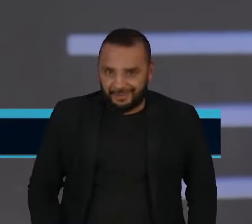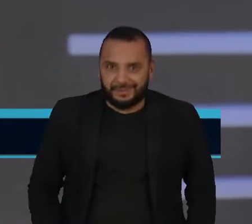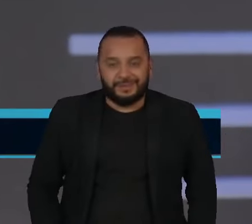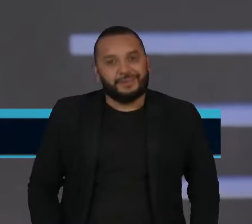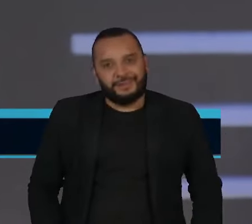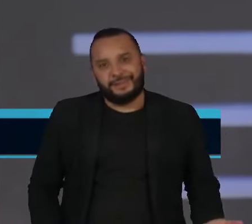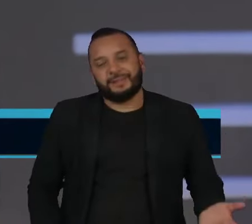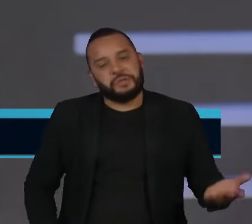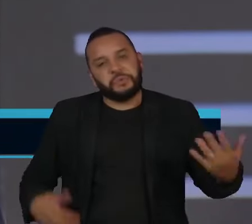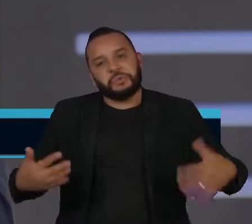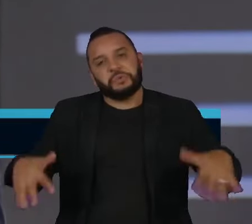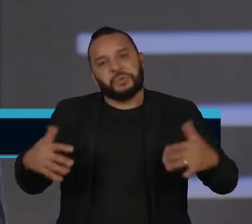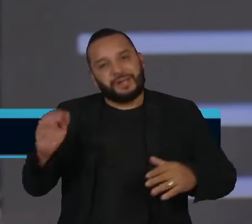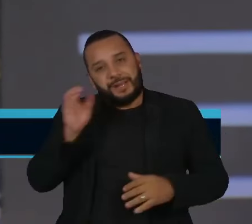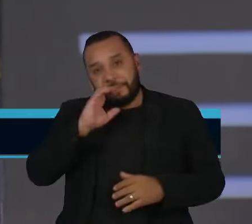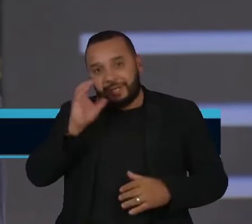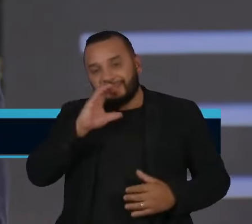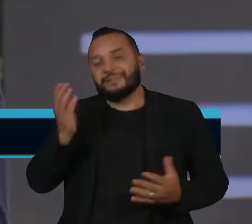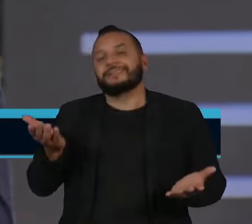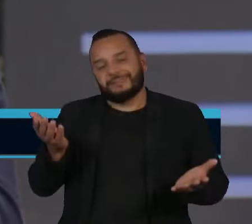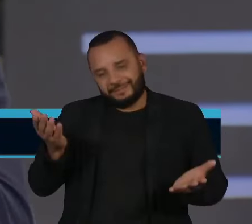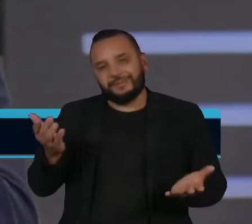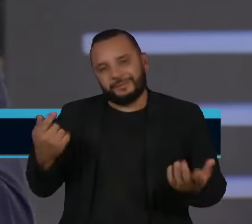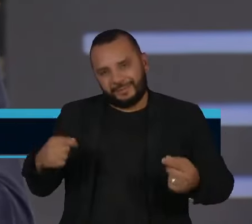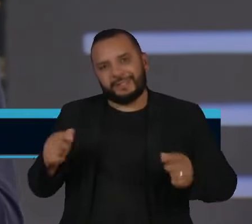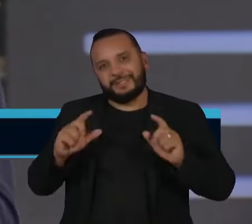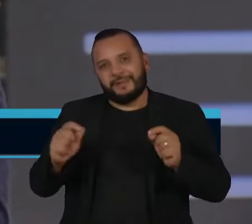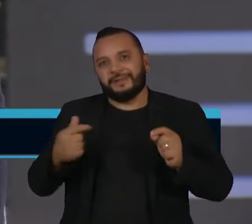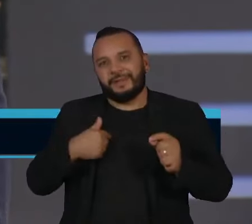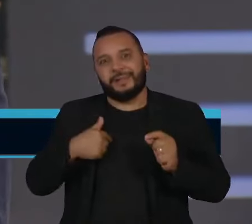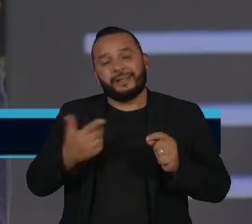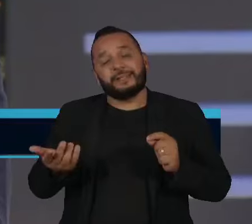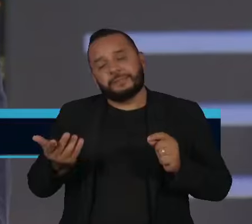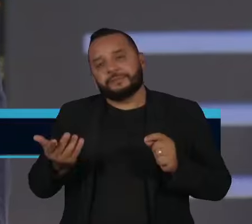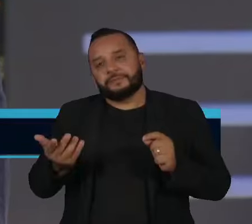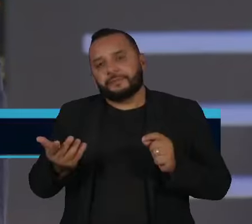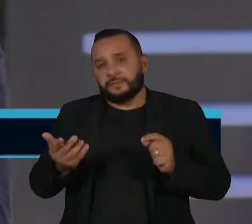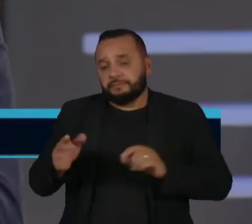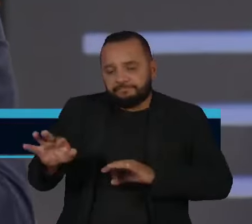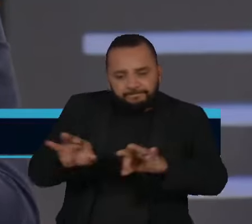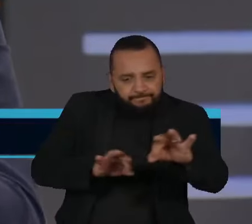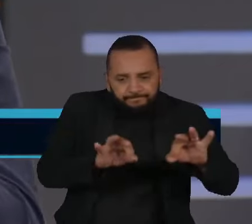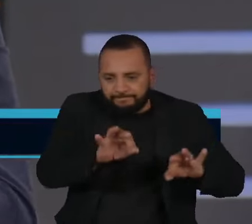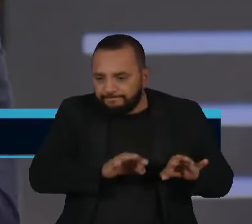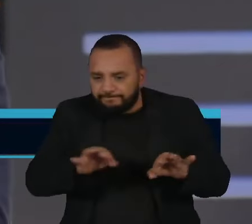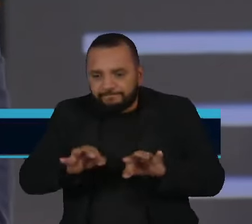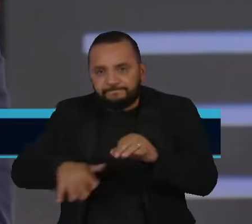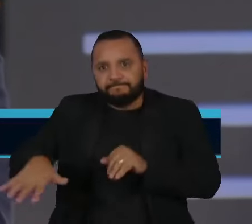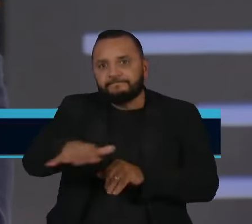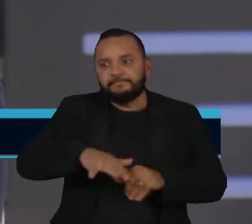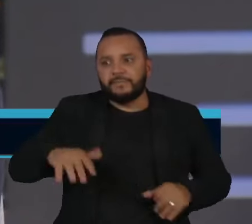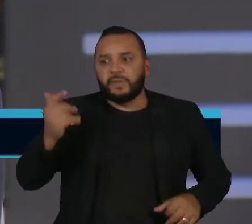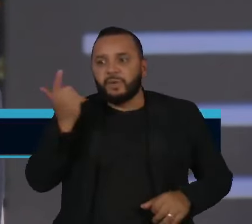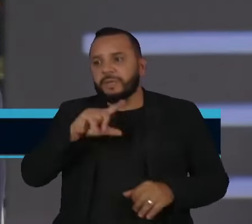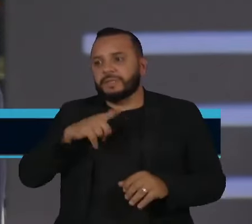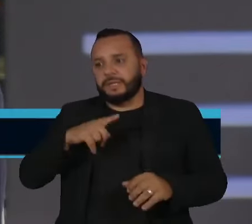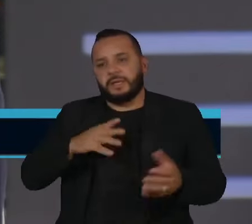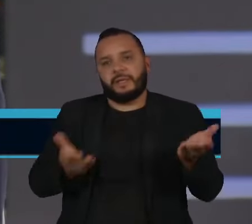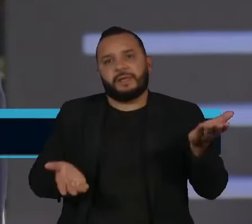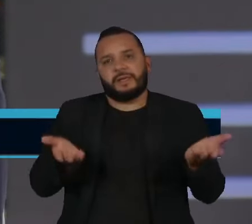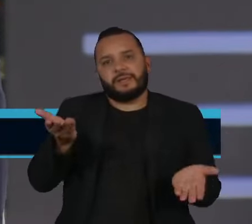emergência está aí e a gente precisa rapidamente construir as condições para que, ao final, alcancemos esse equilíbrio